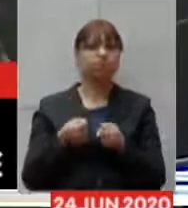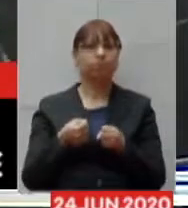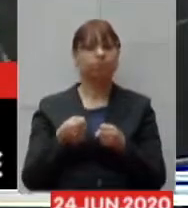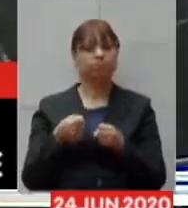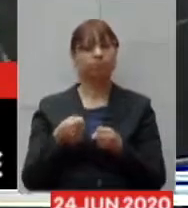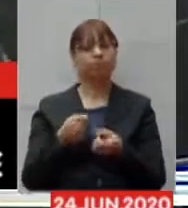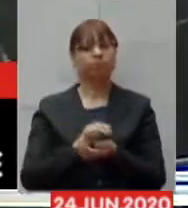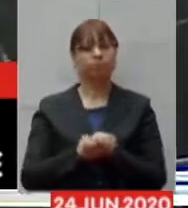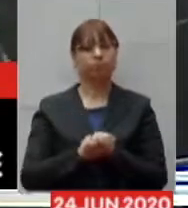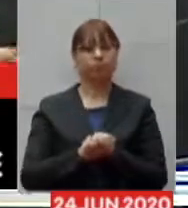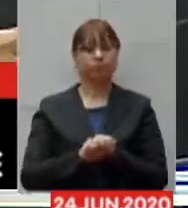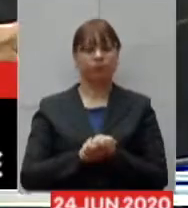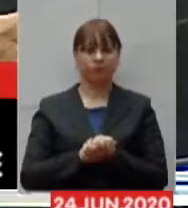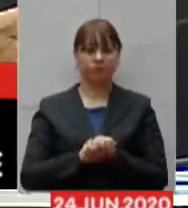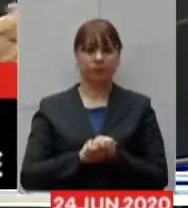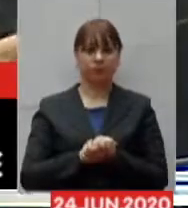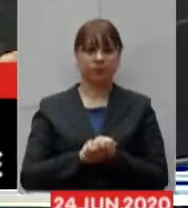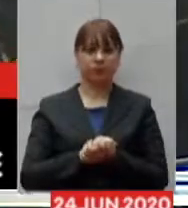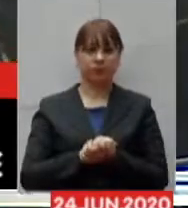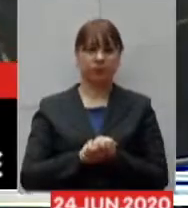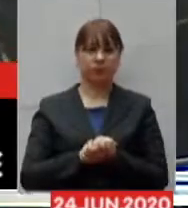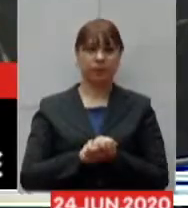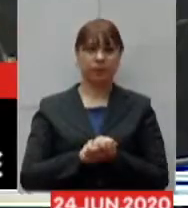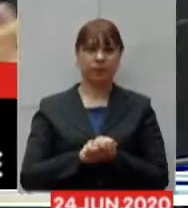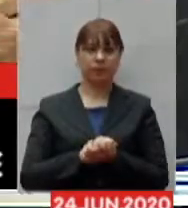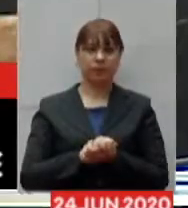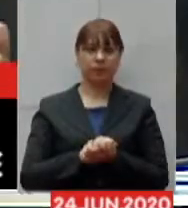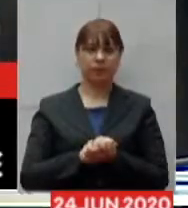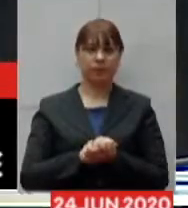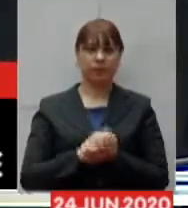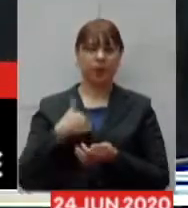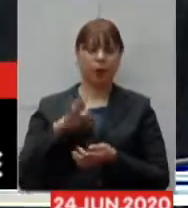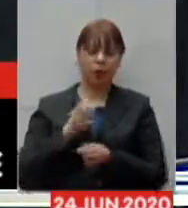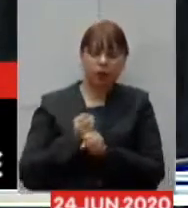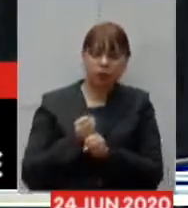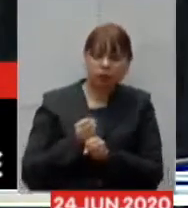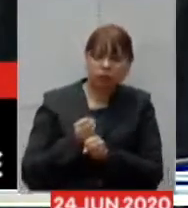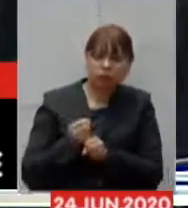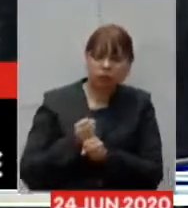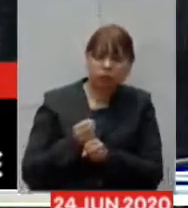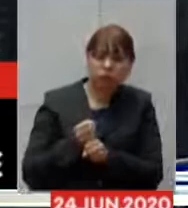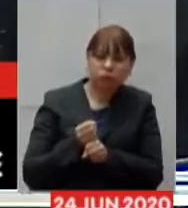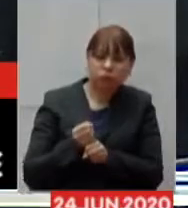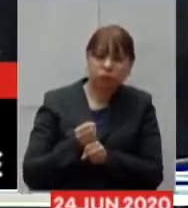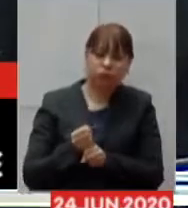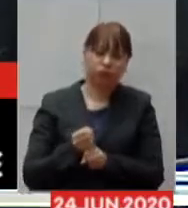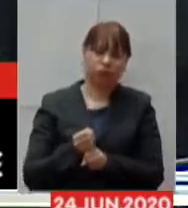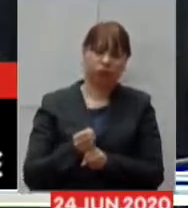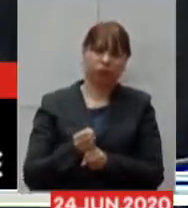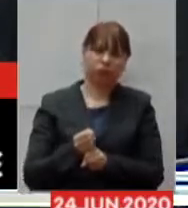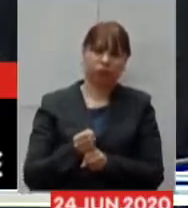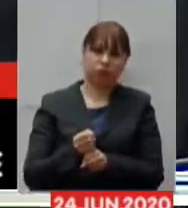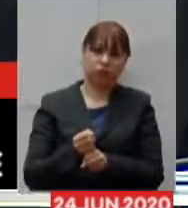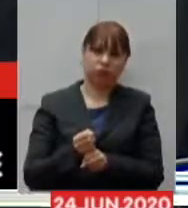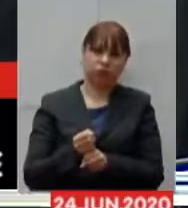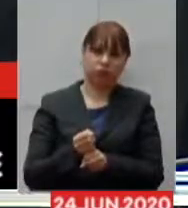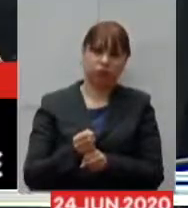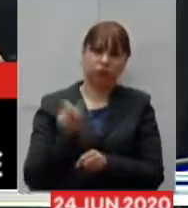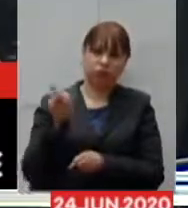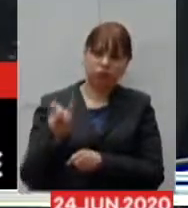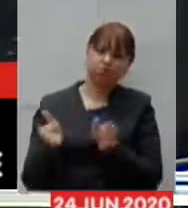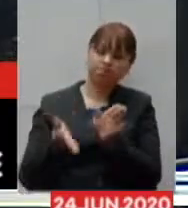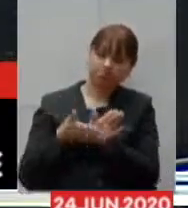que eu já estou aqui por tantos e tantos anos de que o senhor está de